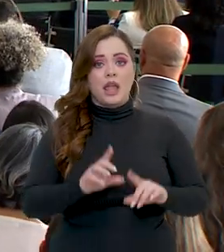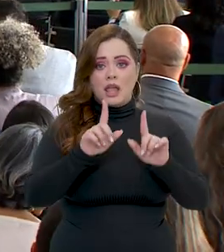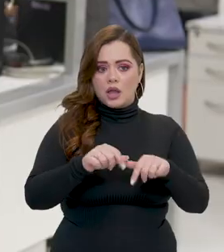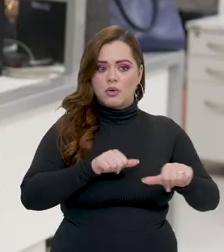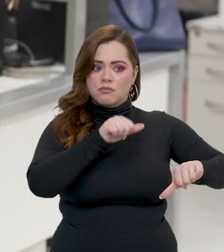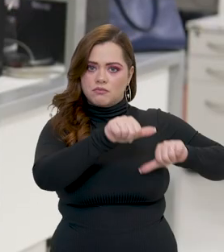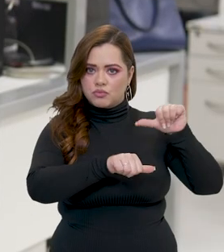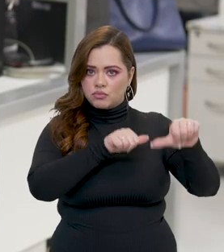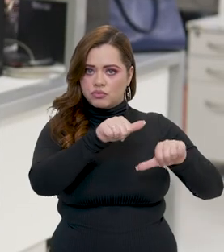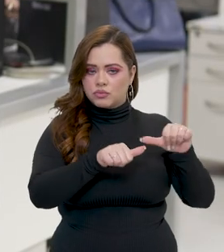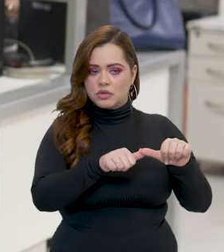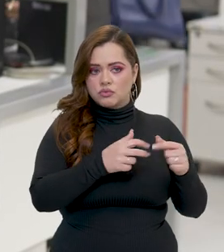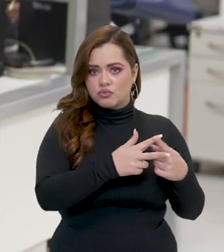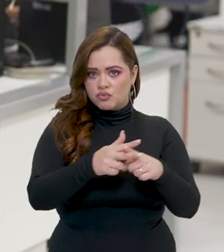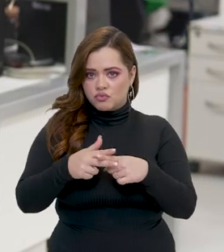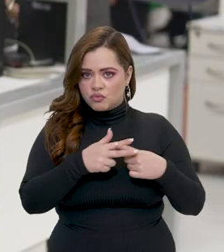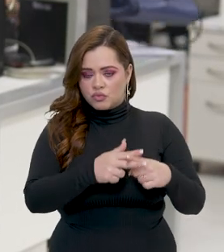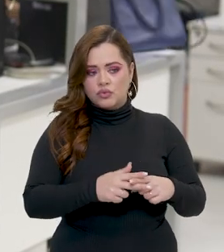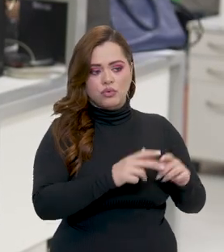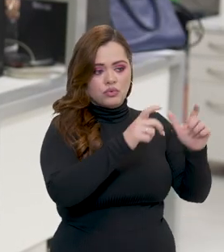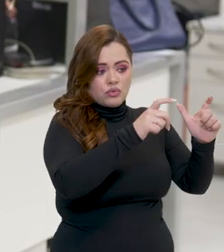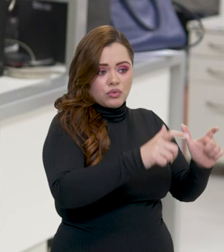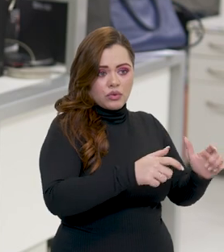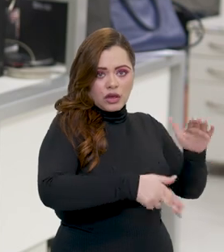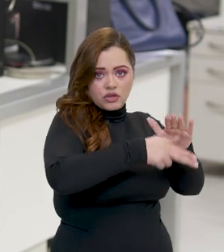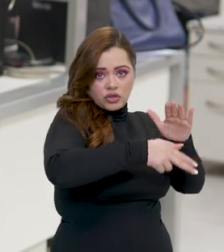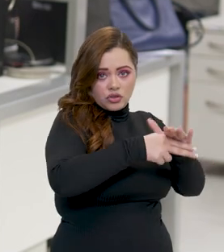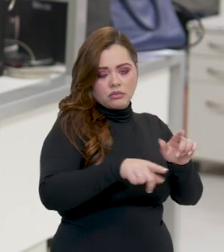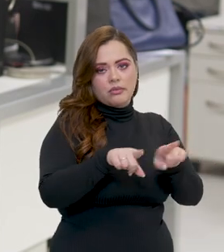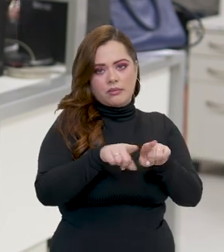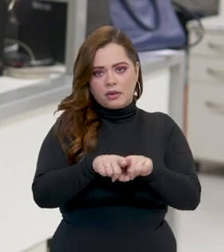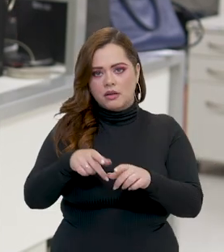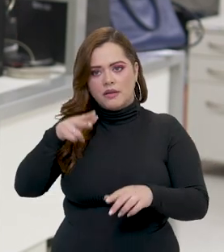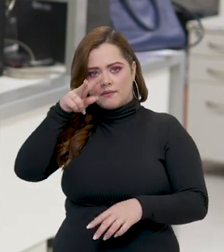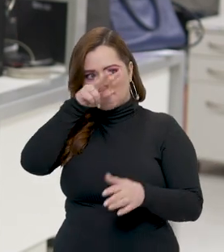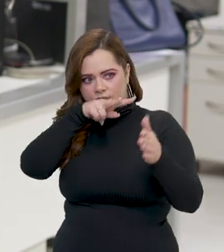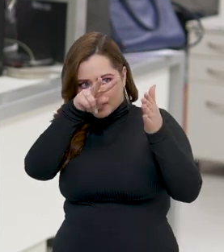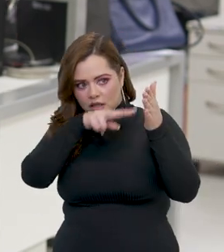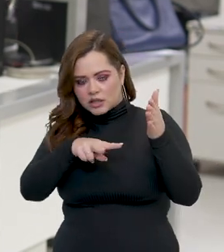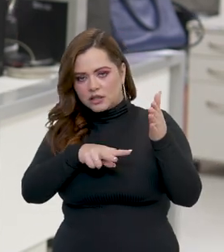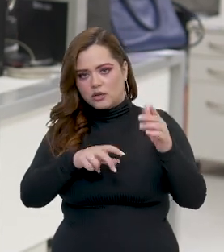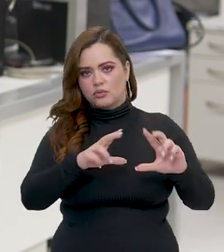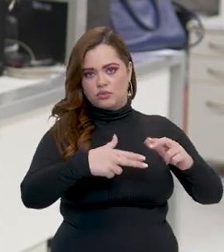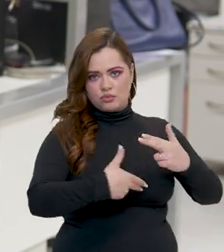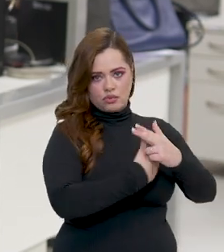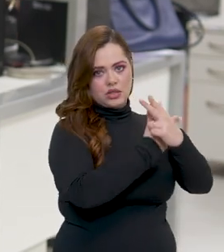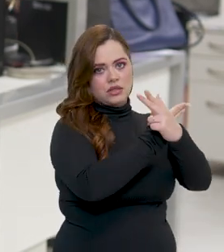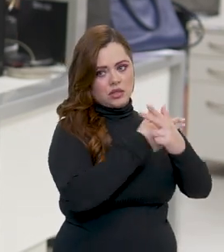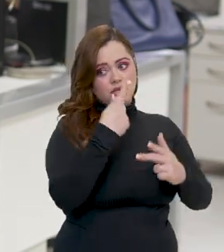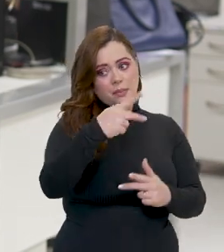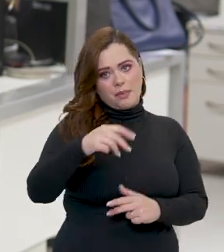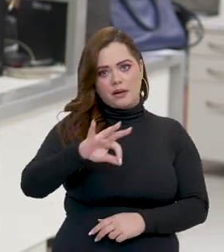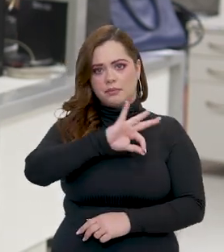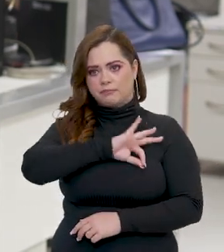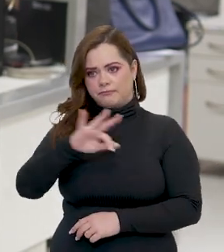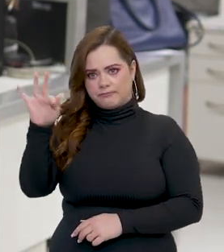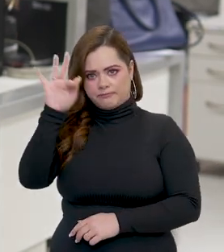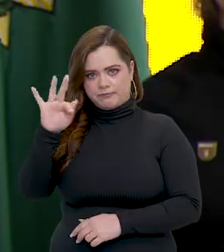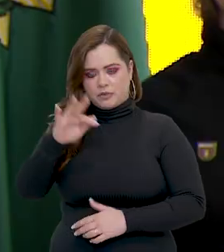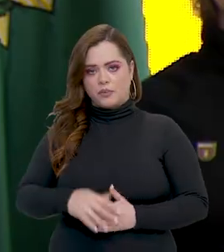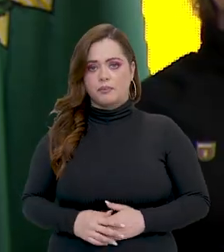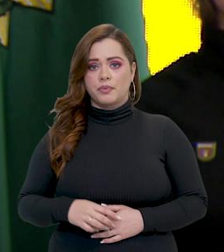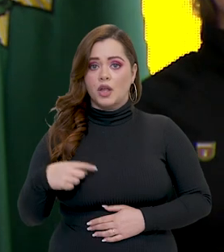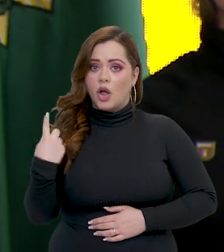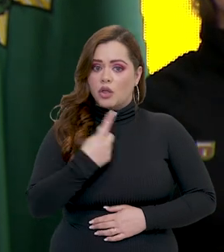fogo. Foram feitas mudanças no funcionamento de clubes de tiro e na fiscalização que passará do Exército para a Polícia Federal.